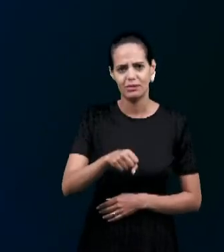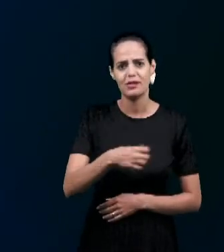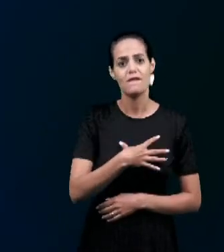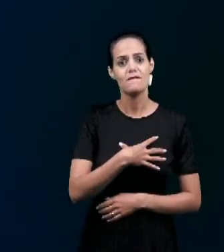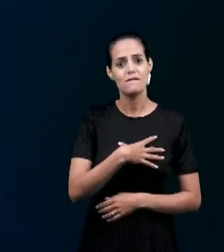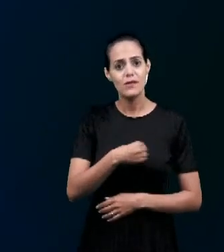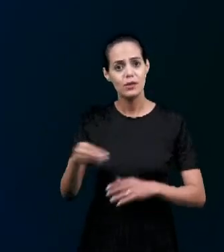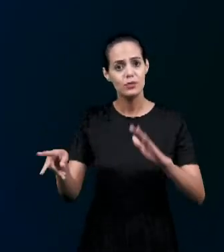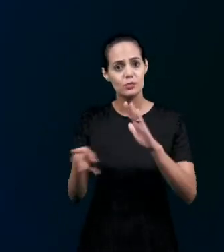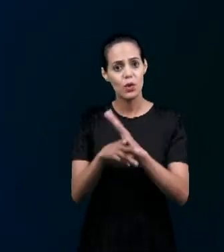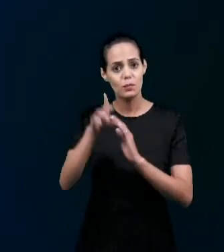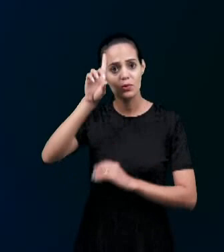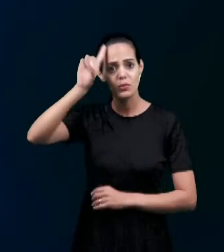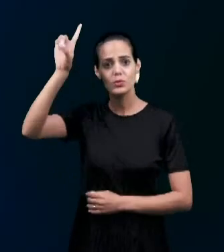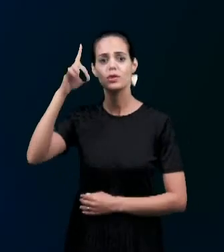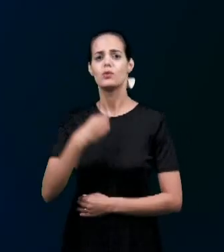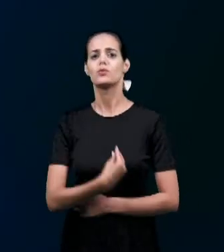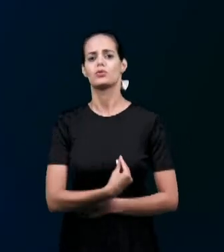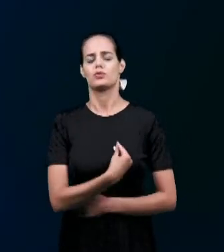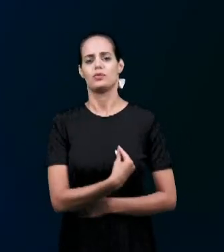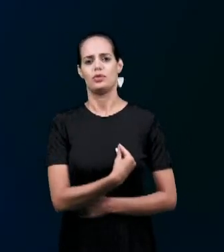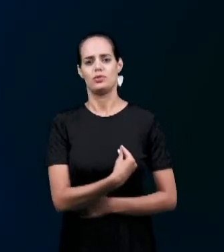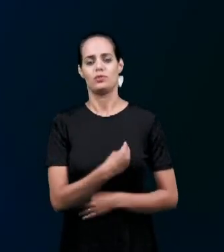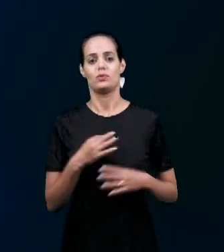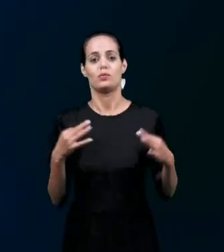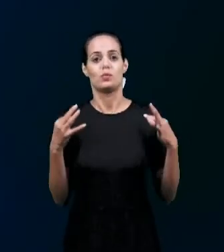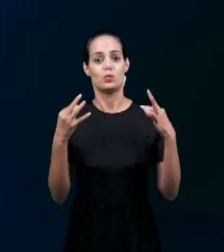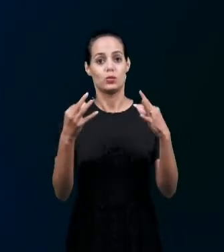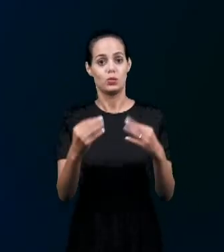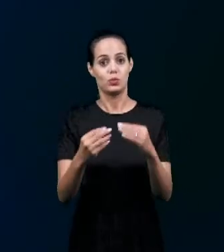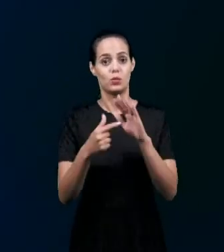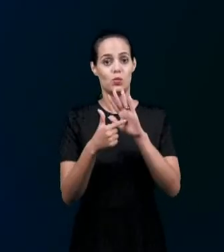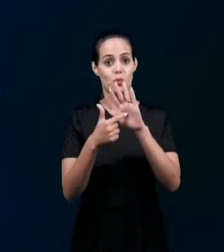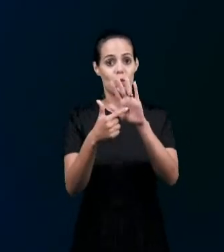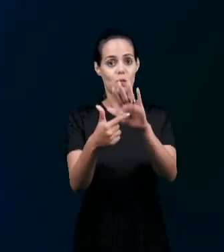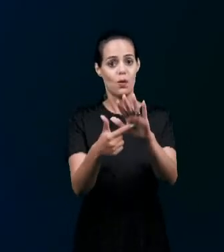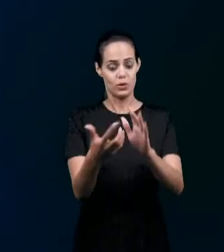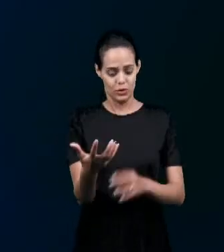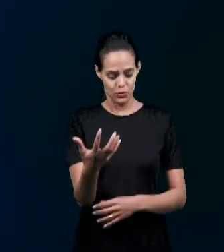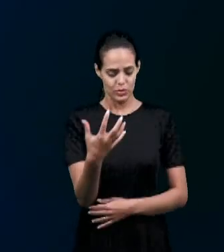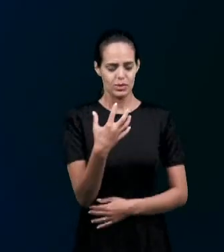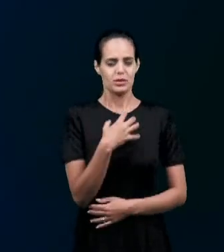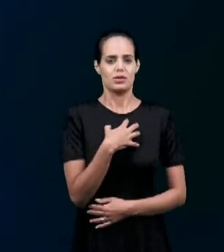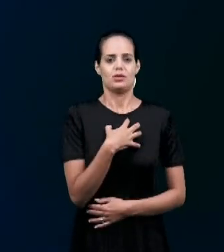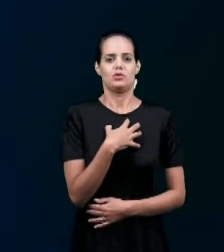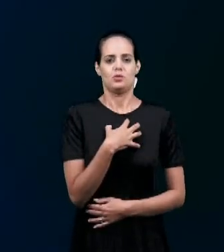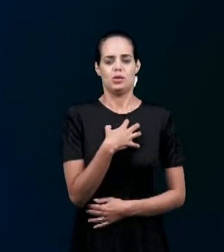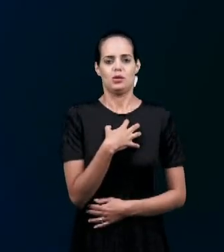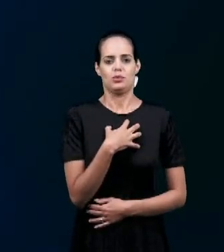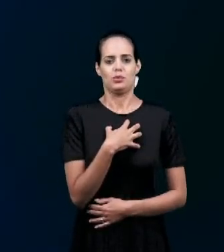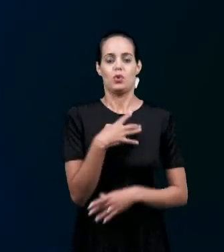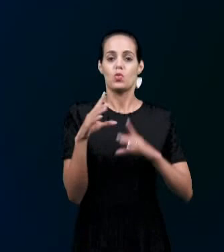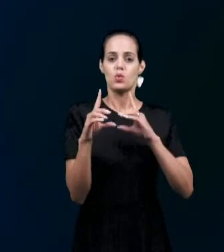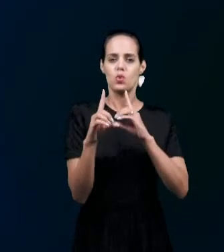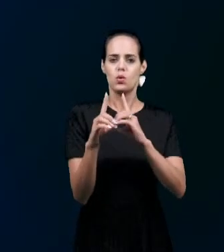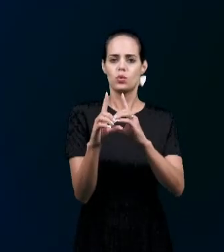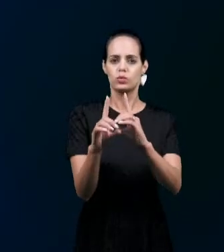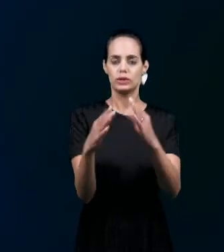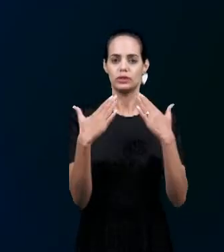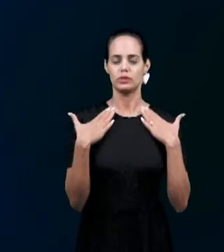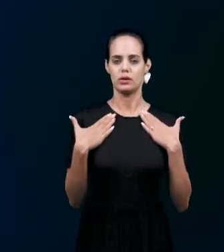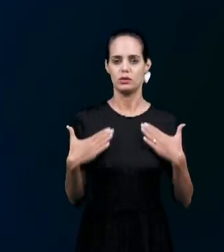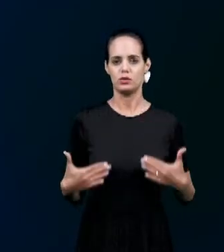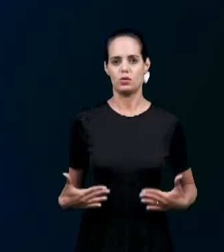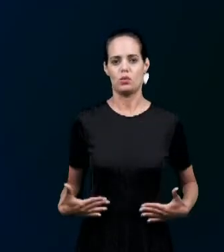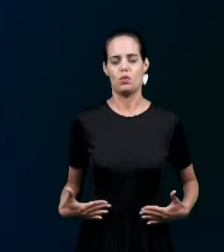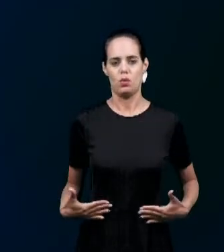Nos mostra O sentimento E a doutrina De corpo O povo de Deus Nós não